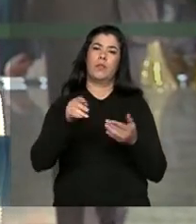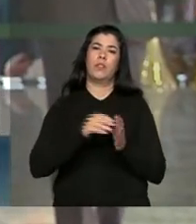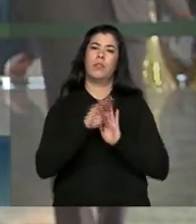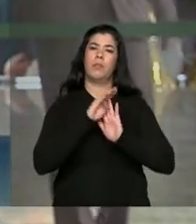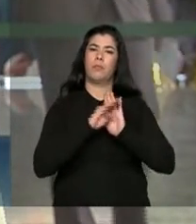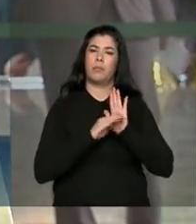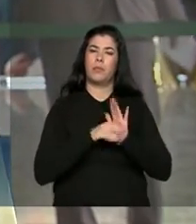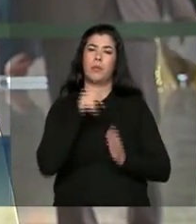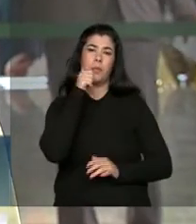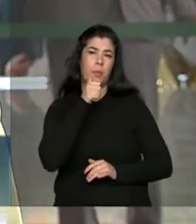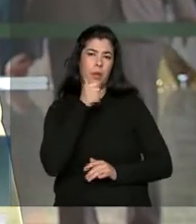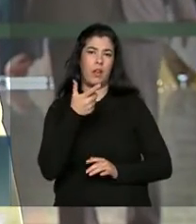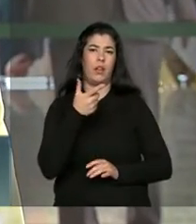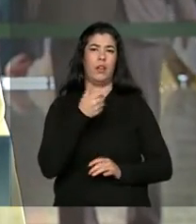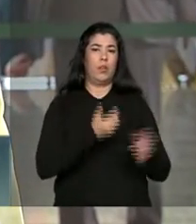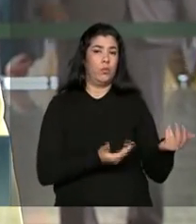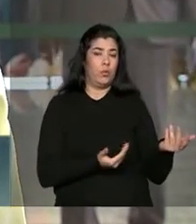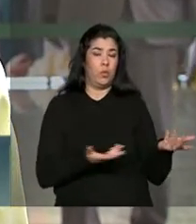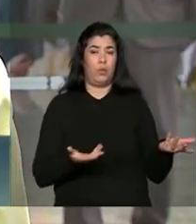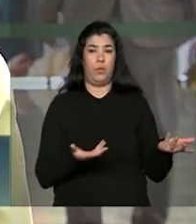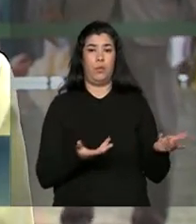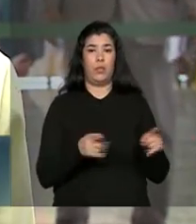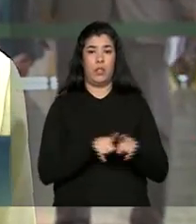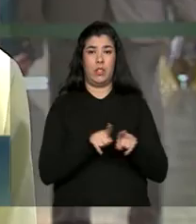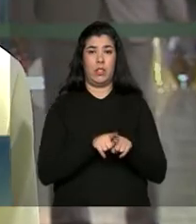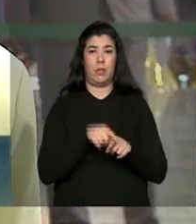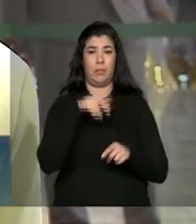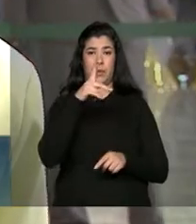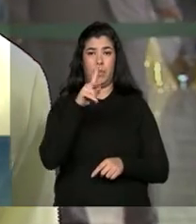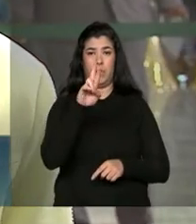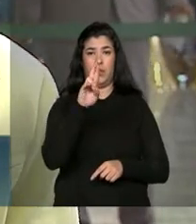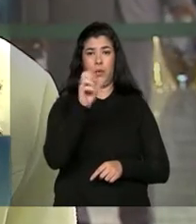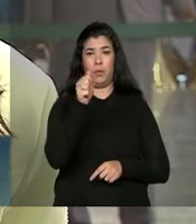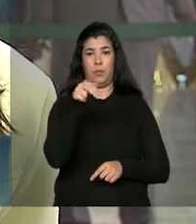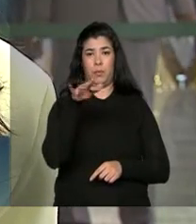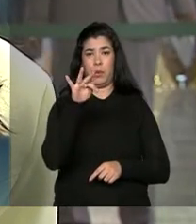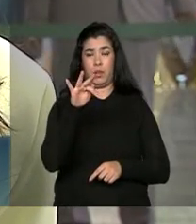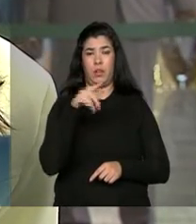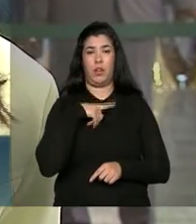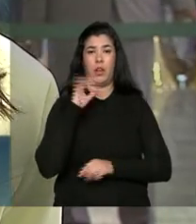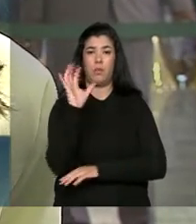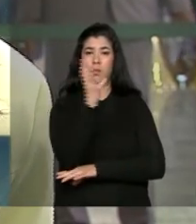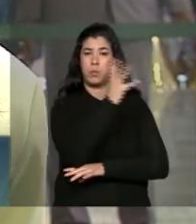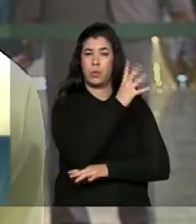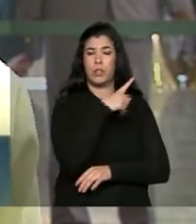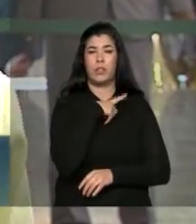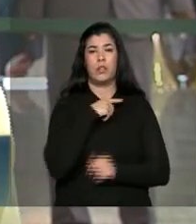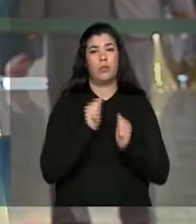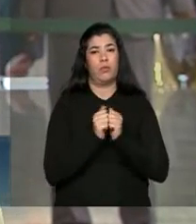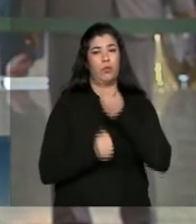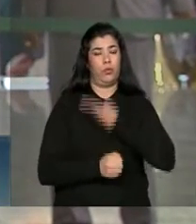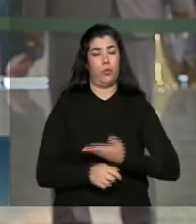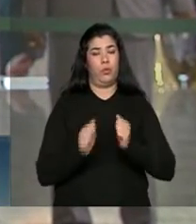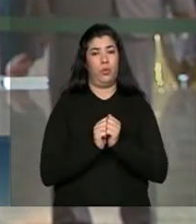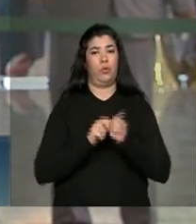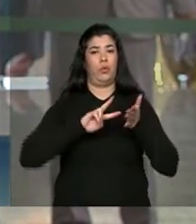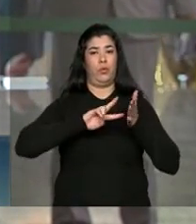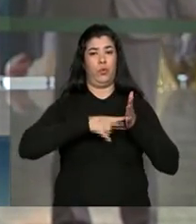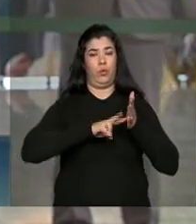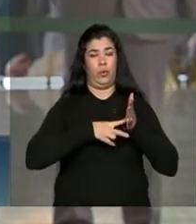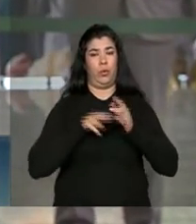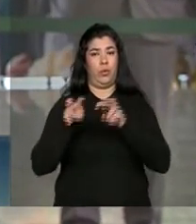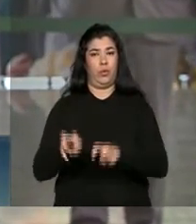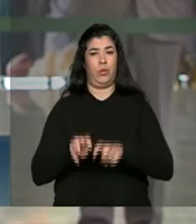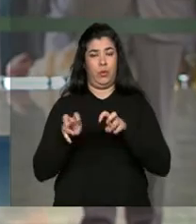Pronaf Mulher, Pronaf Jovem e o Pronaf Floresta, por exemplo. Eu estou aqui ao lado do presidente do Sindicato dos Agricultores